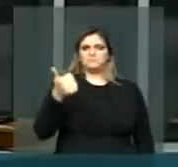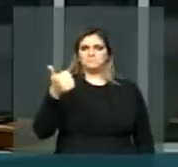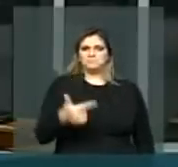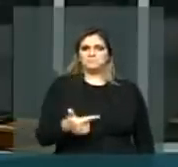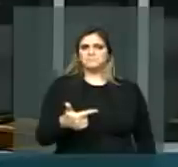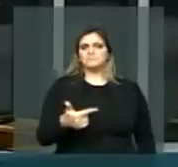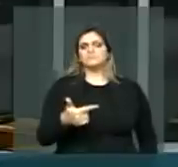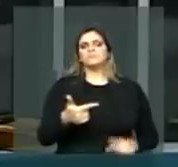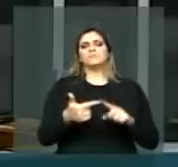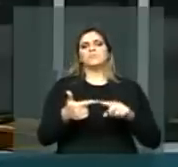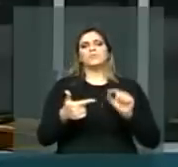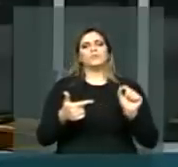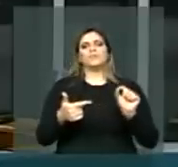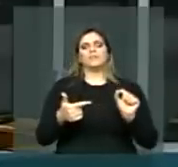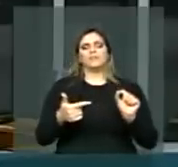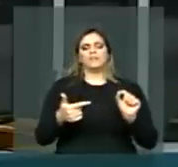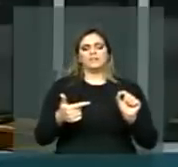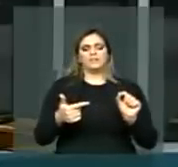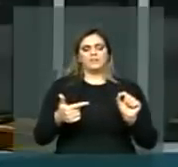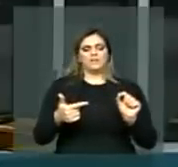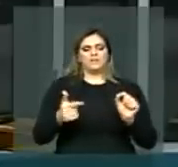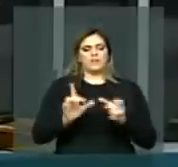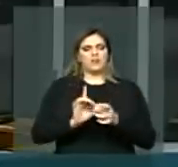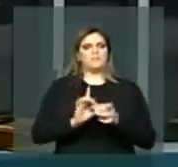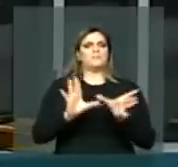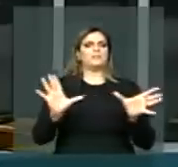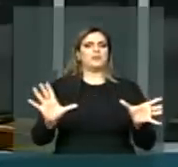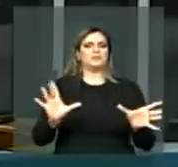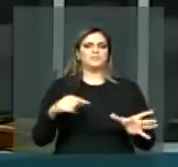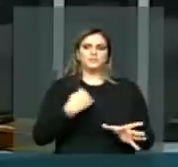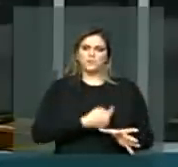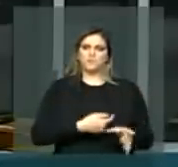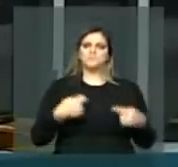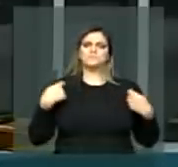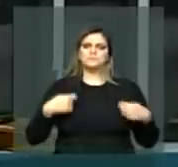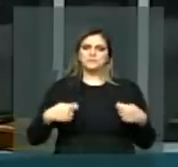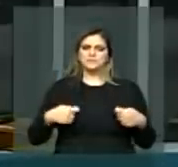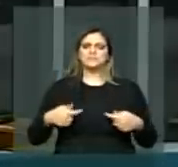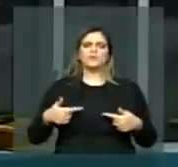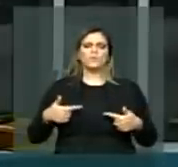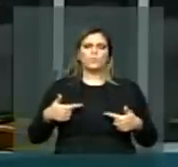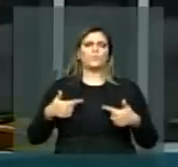um dos principais valores pelo qual vale a pena lutarmos?